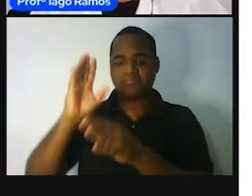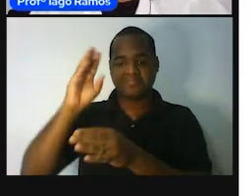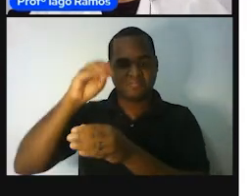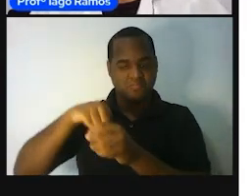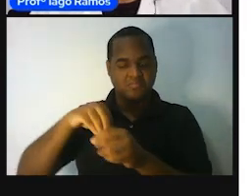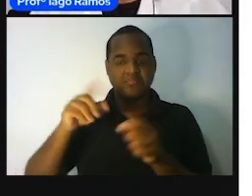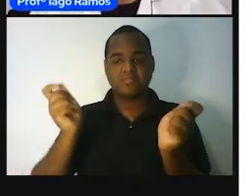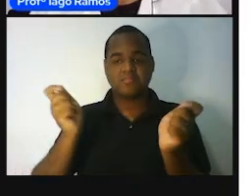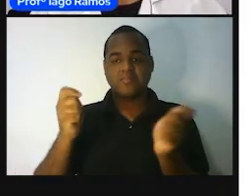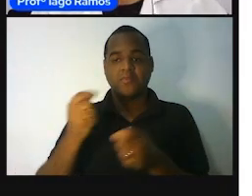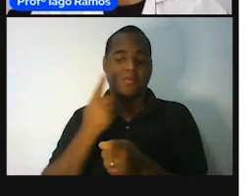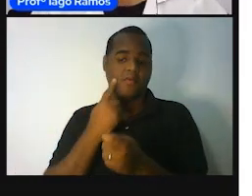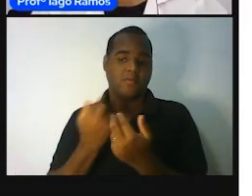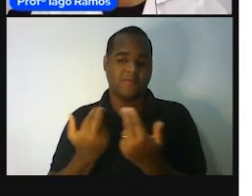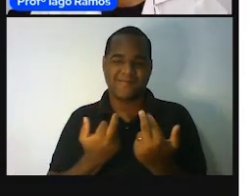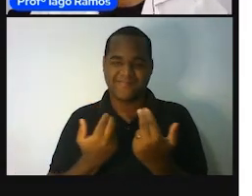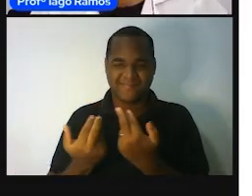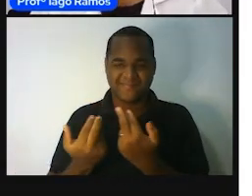se tem ela está fazendo isso.